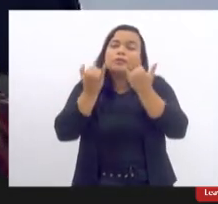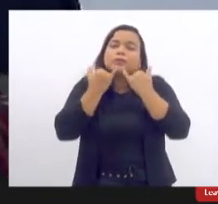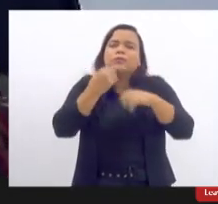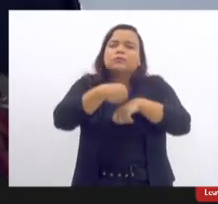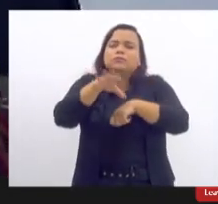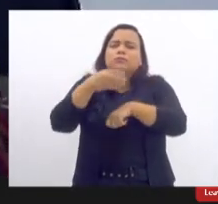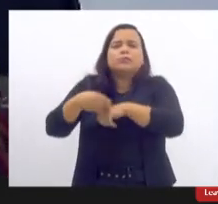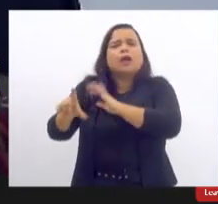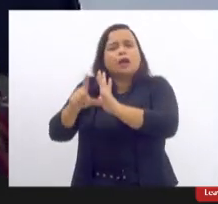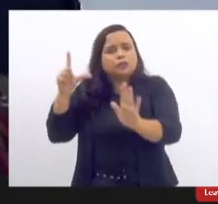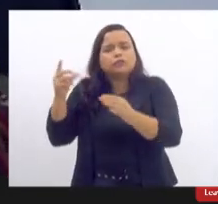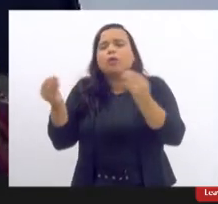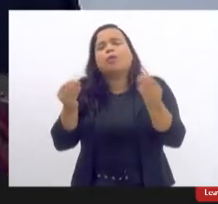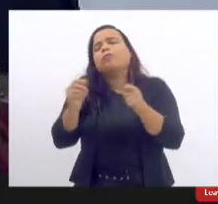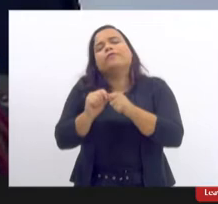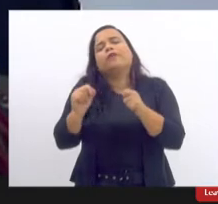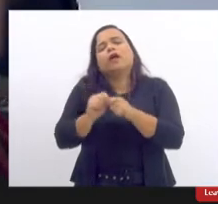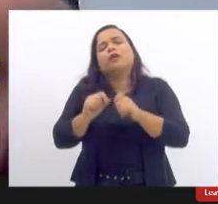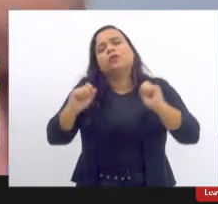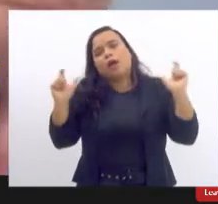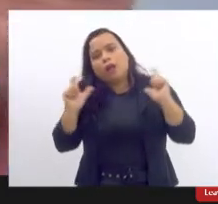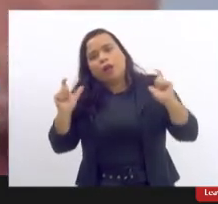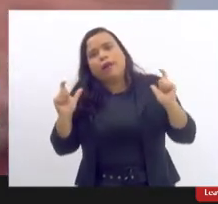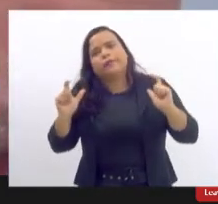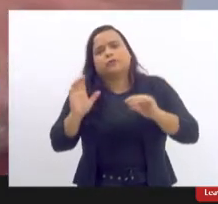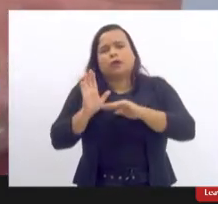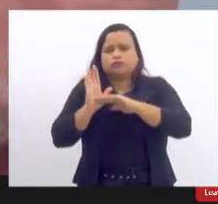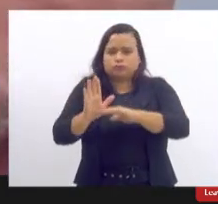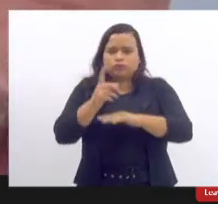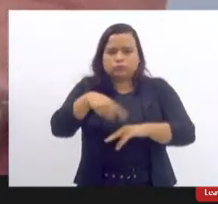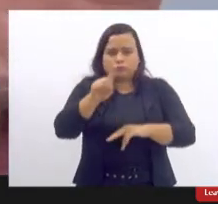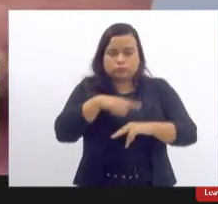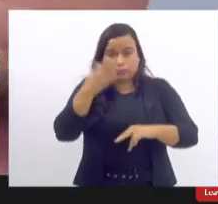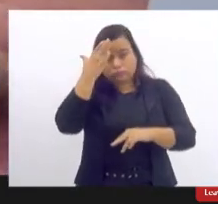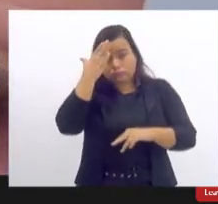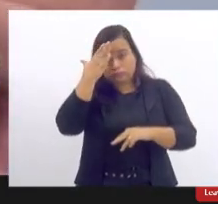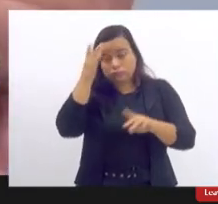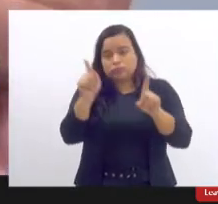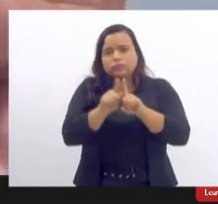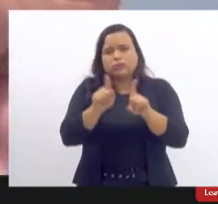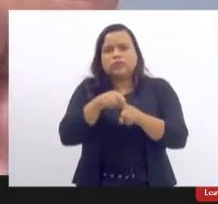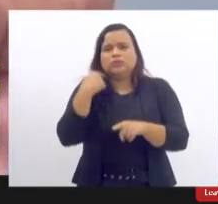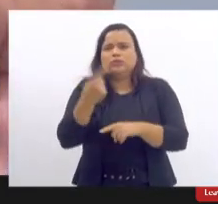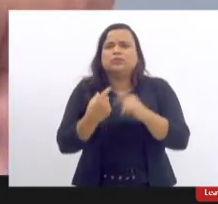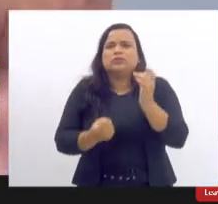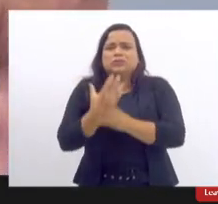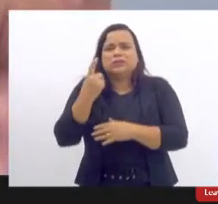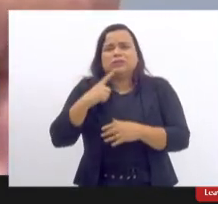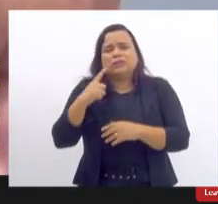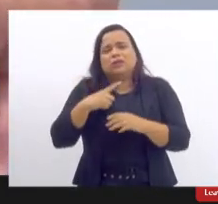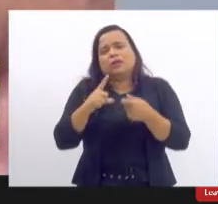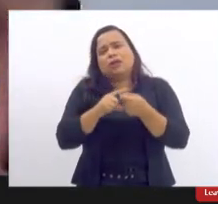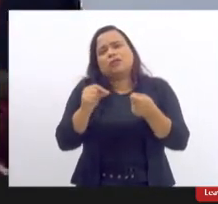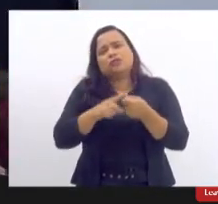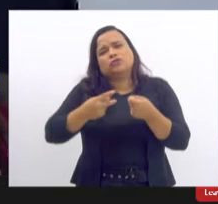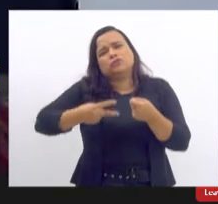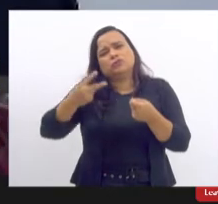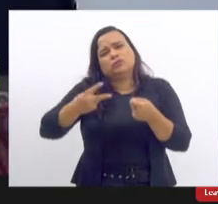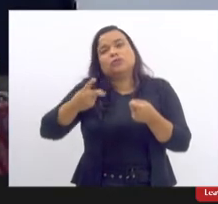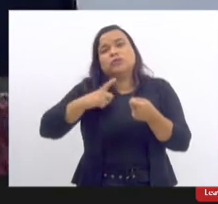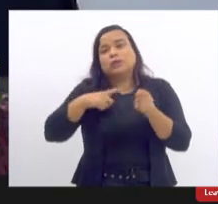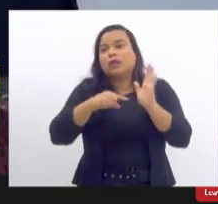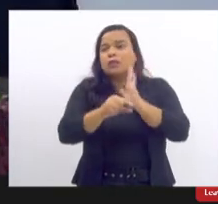prévia alertando inclusive a gente cria no artigo segundo um termo de